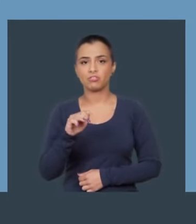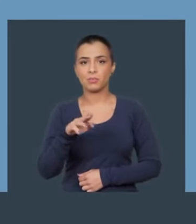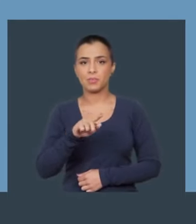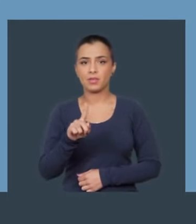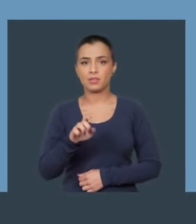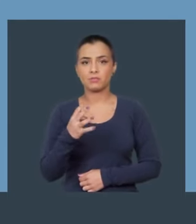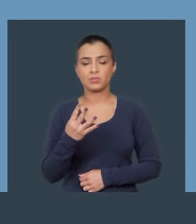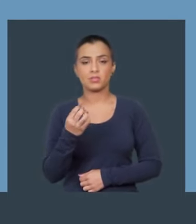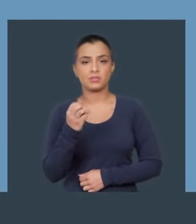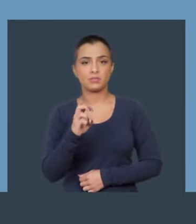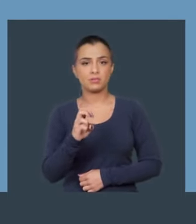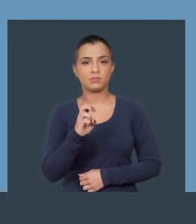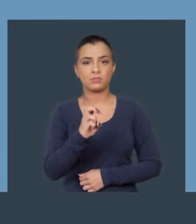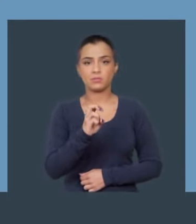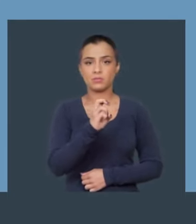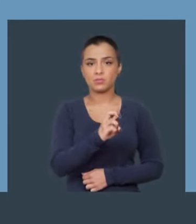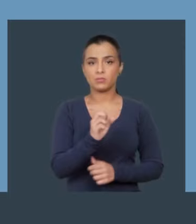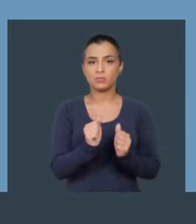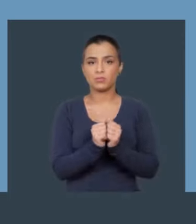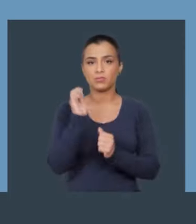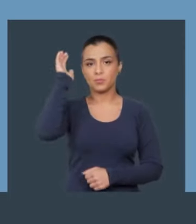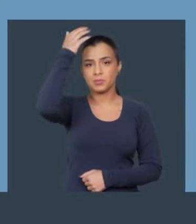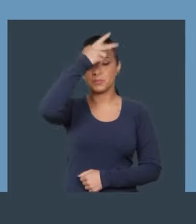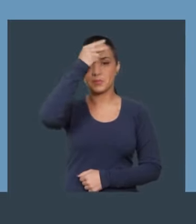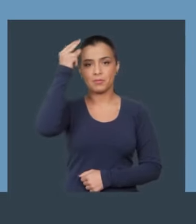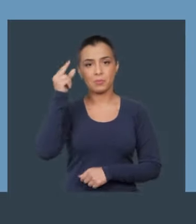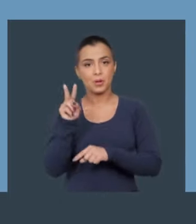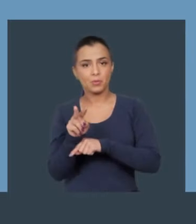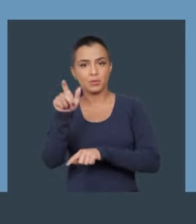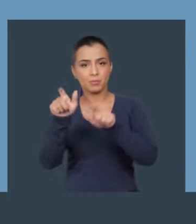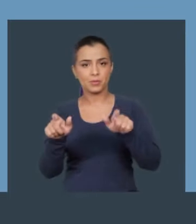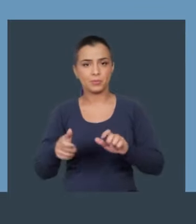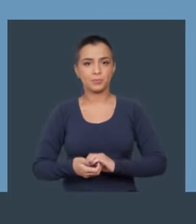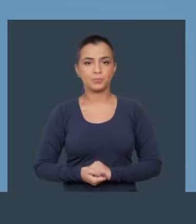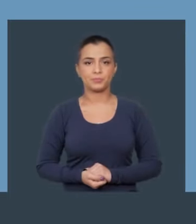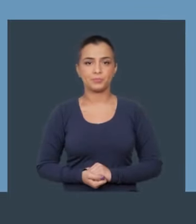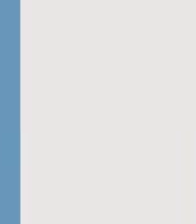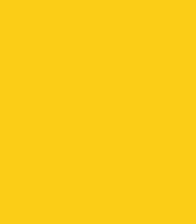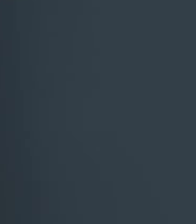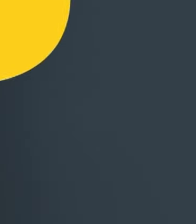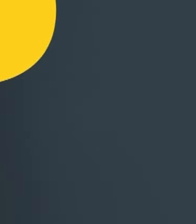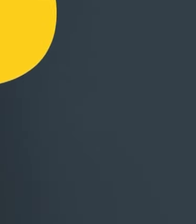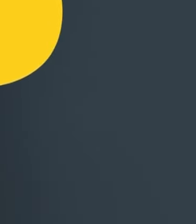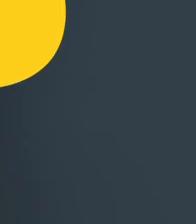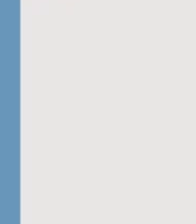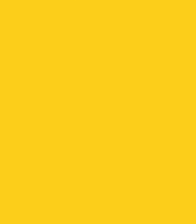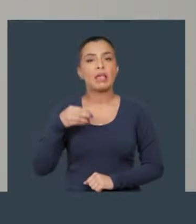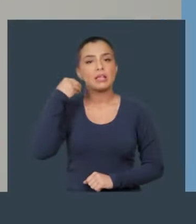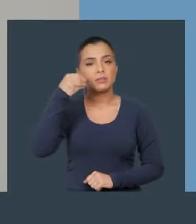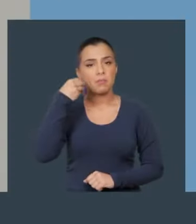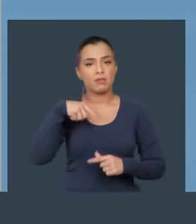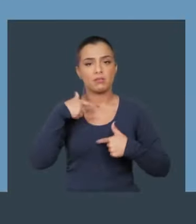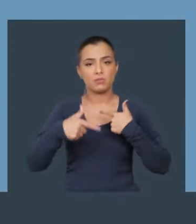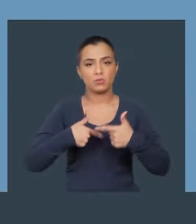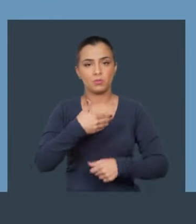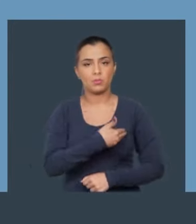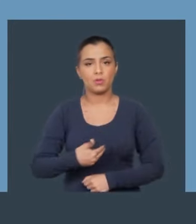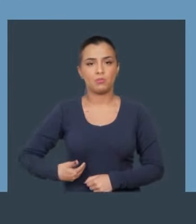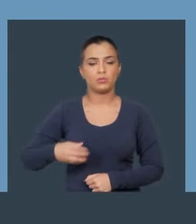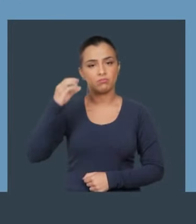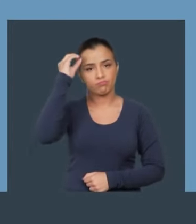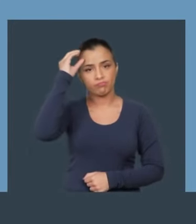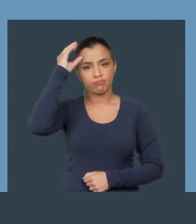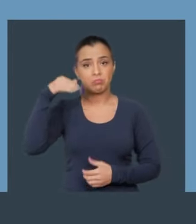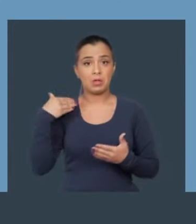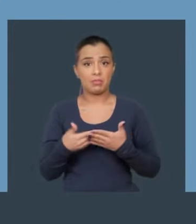Sou Leandro Gimenez, 45, 555, junto com o Da Atena para cuidar de gente. Experiência no serviço público e